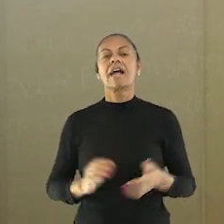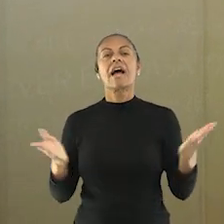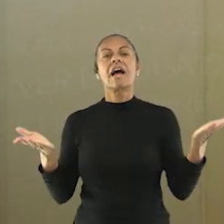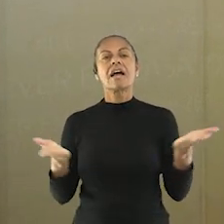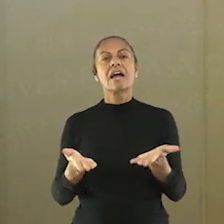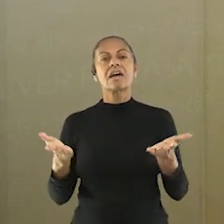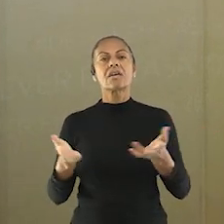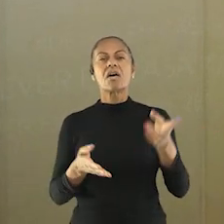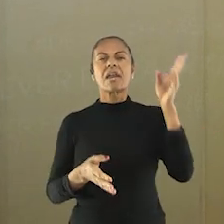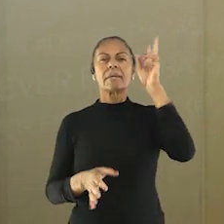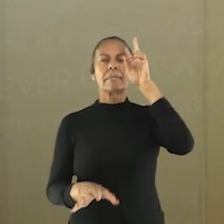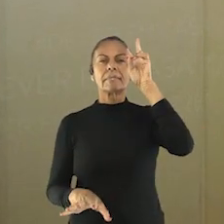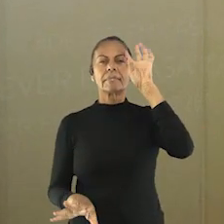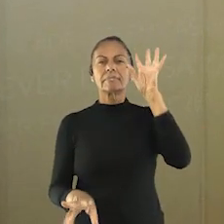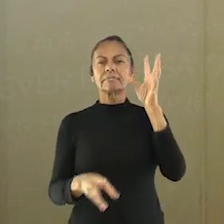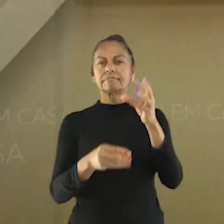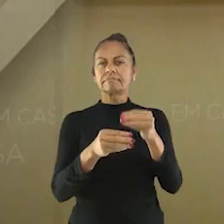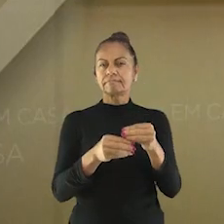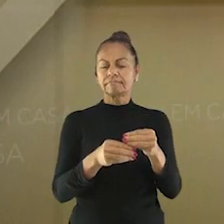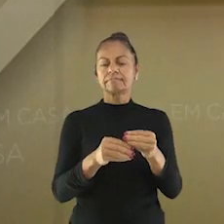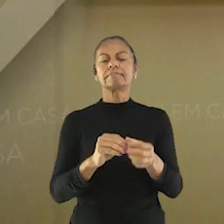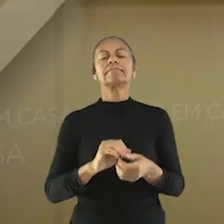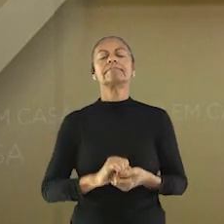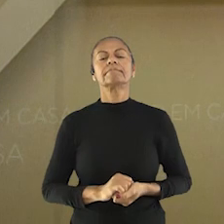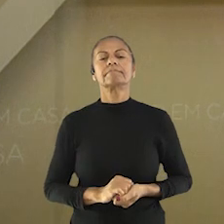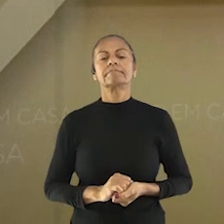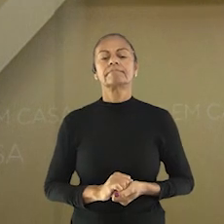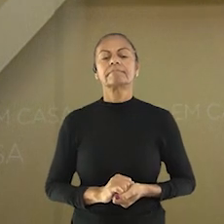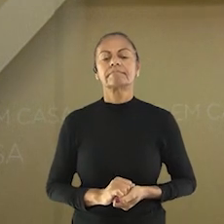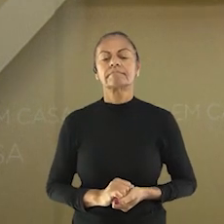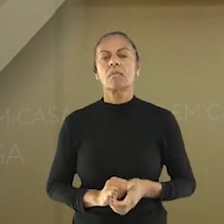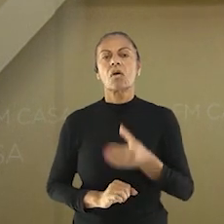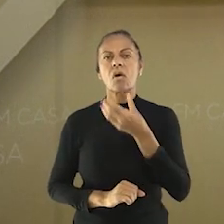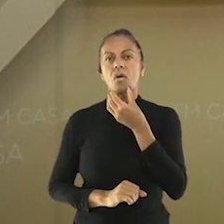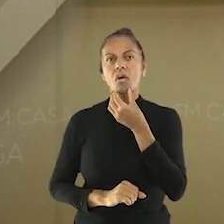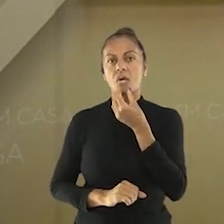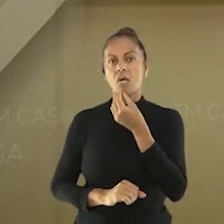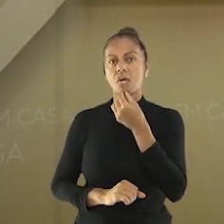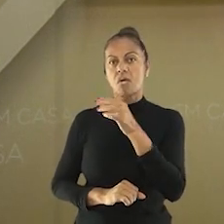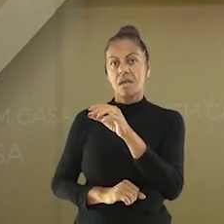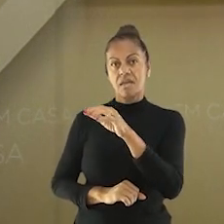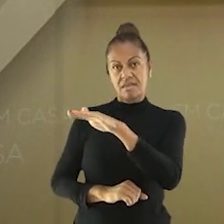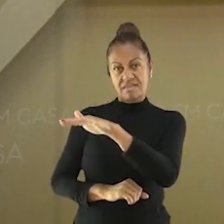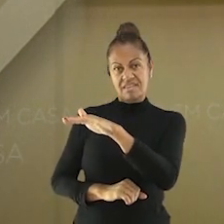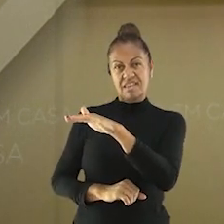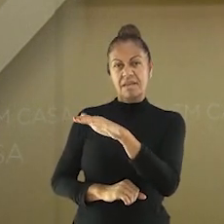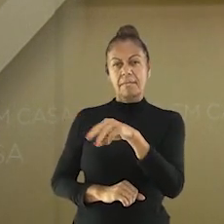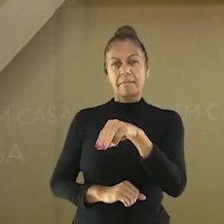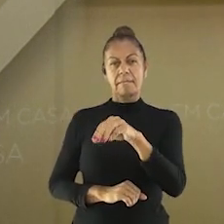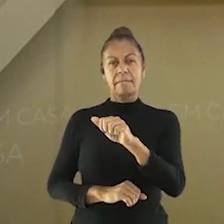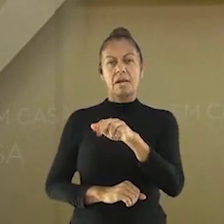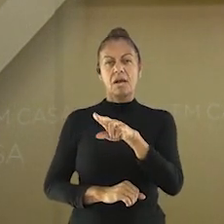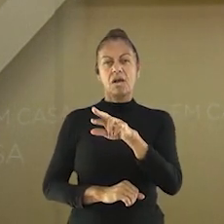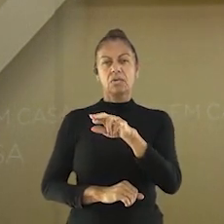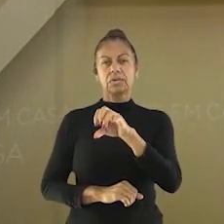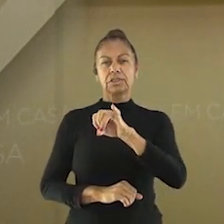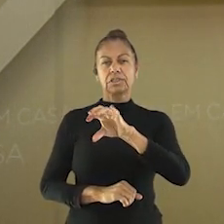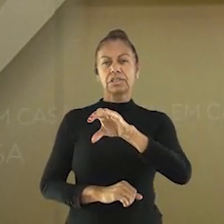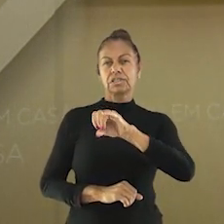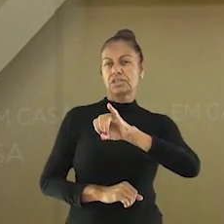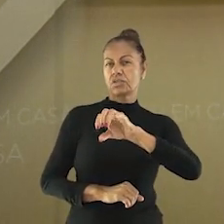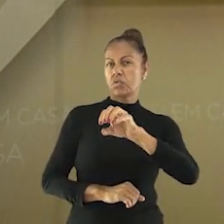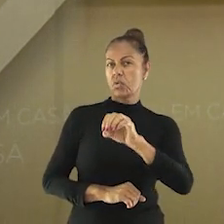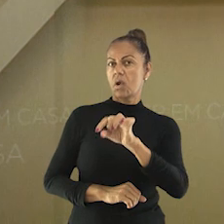partimos para a nossa atividade de revisão. Então, vamos ler o enunciado juntos, tá? Ele diz o seguinte. O Maurício